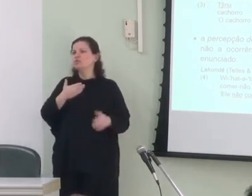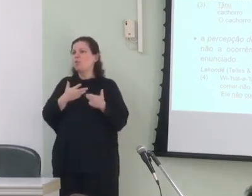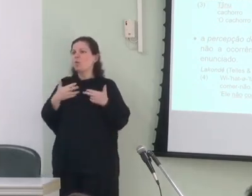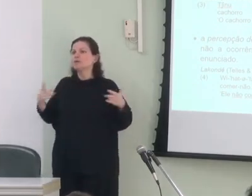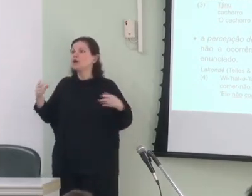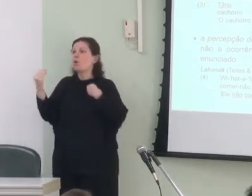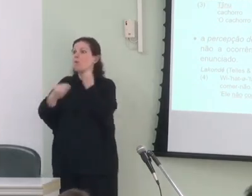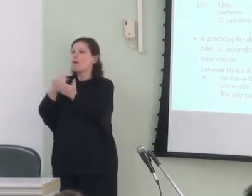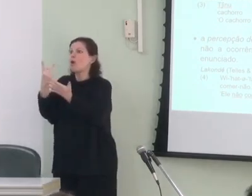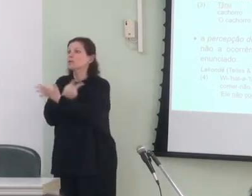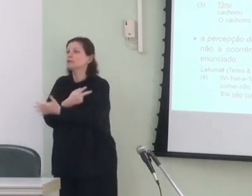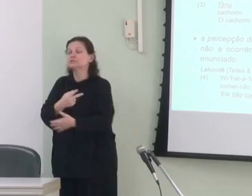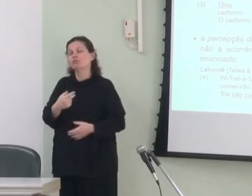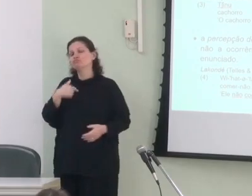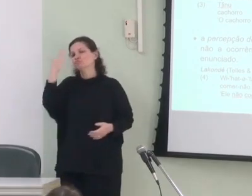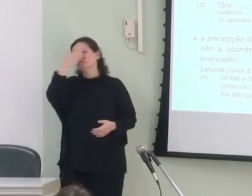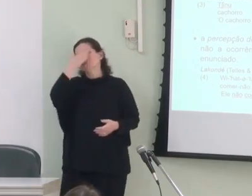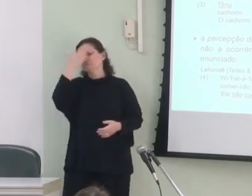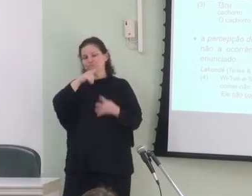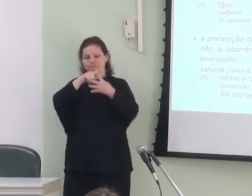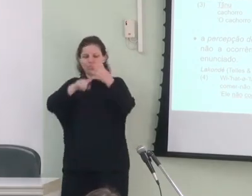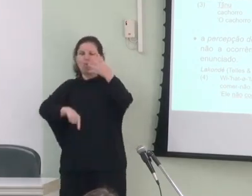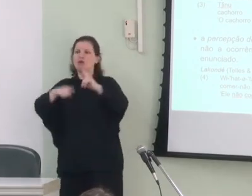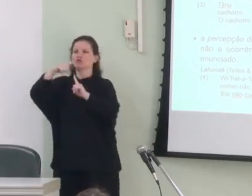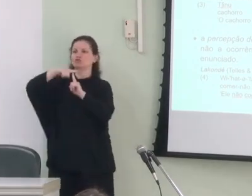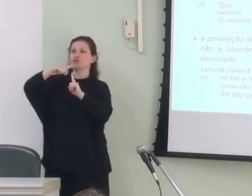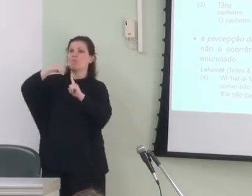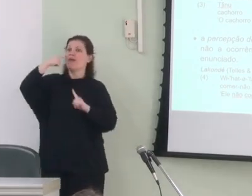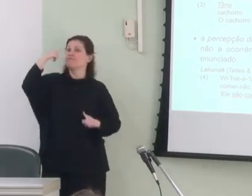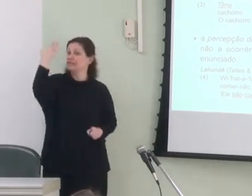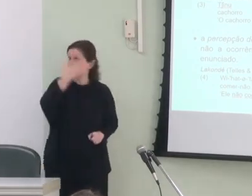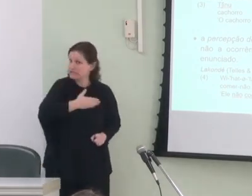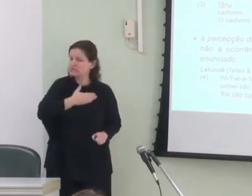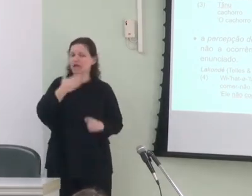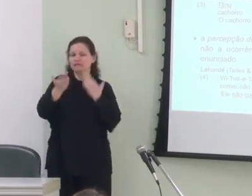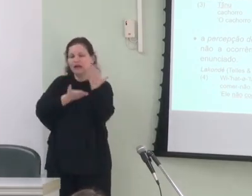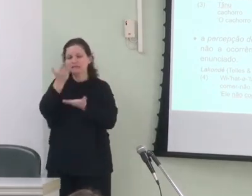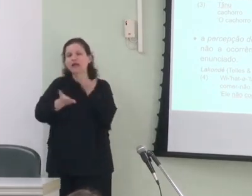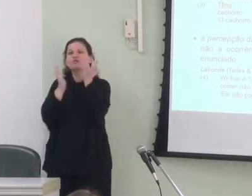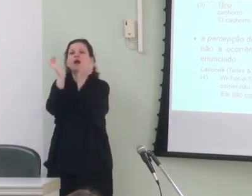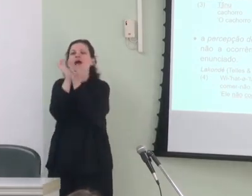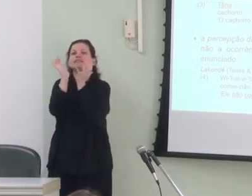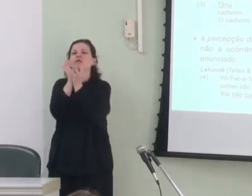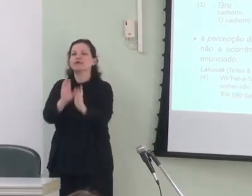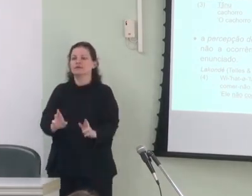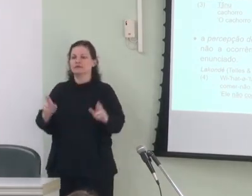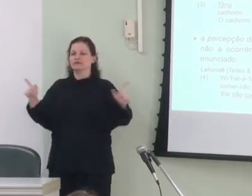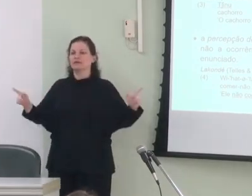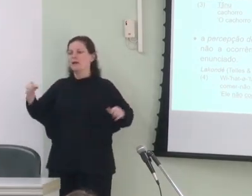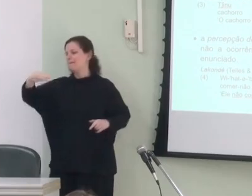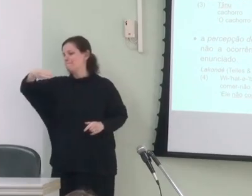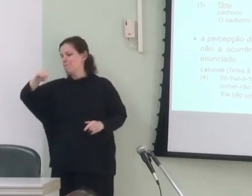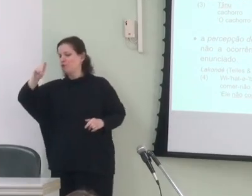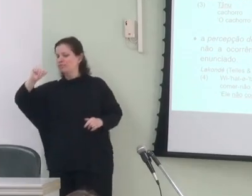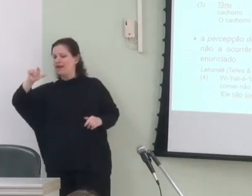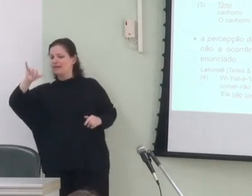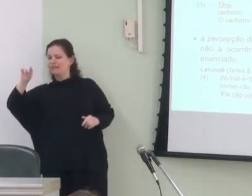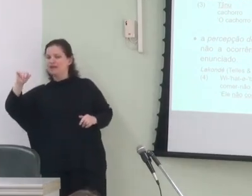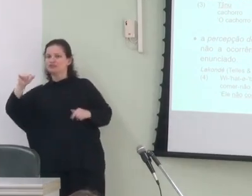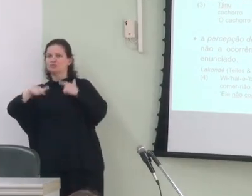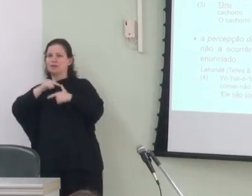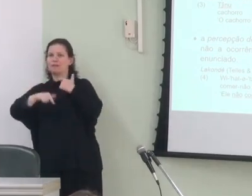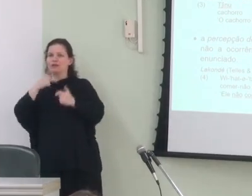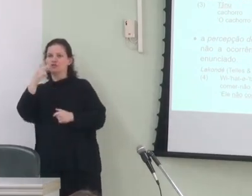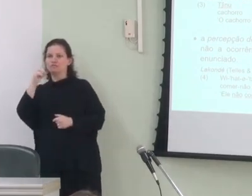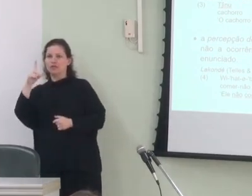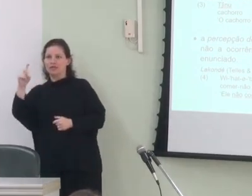acontecer. Esses quatro tipos de evidências foram tratados como uma categoria distinta da modalidade nesse trabalho de 2015